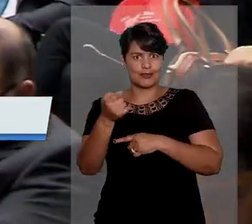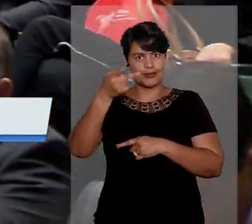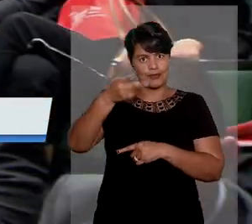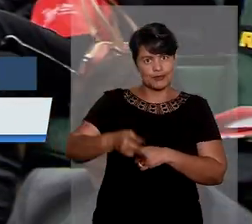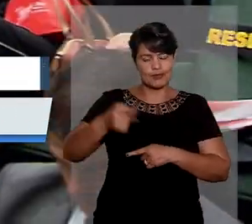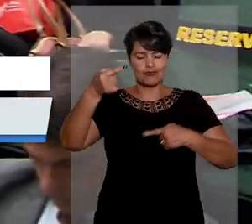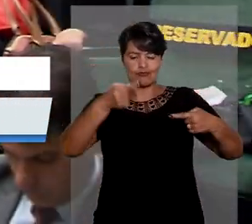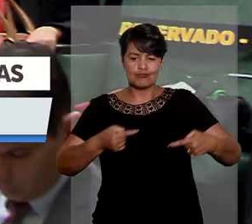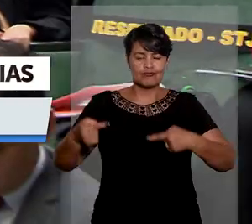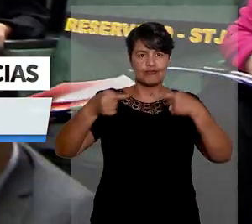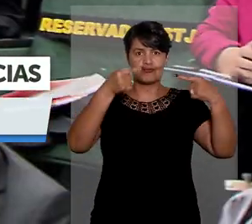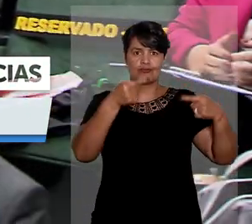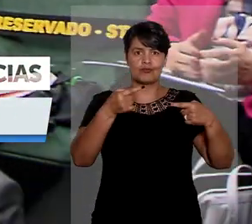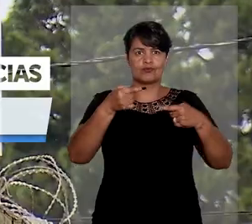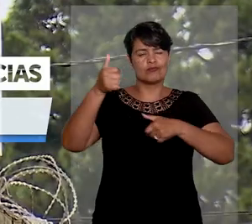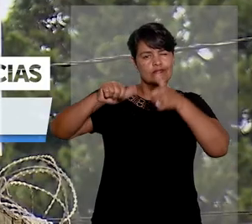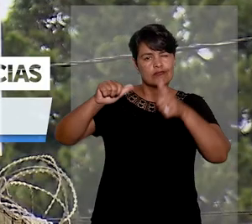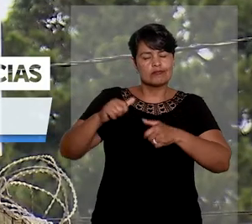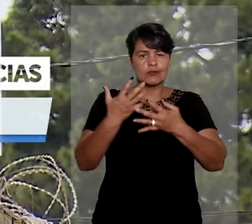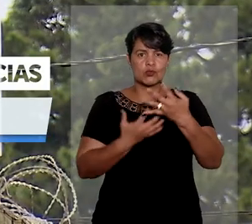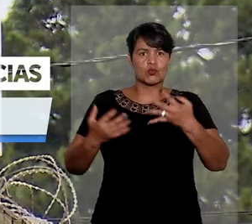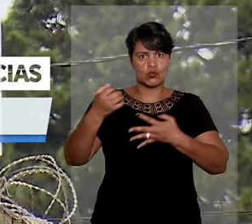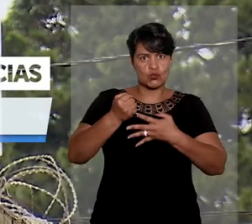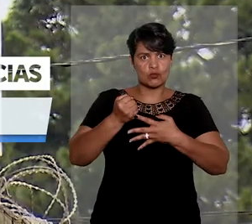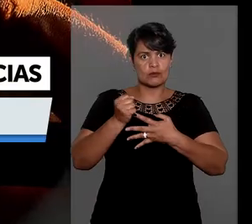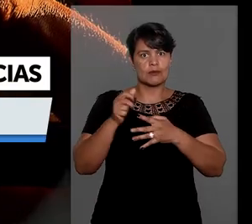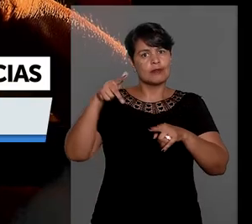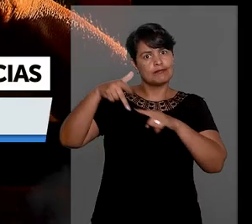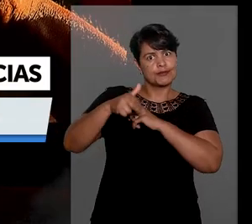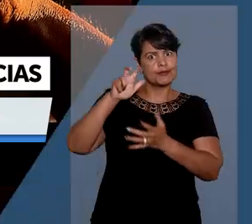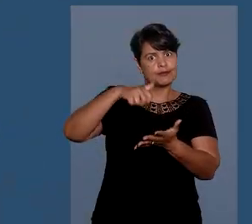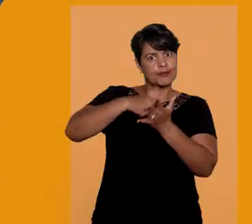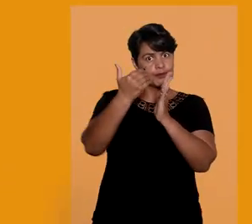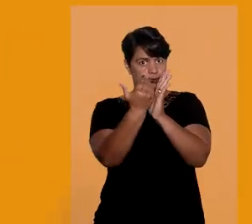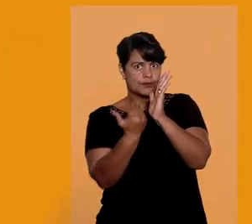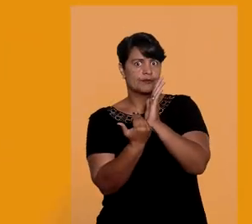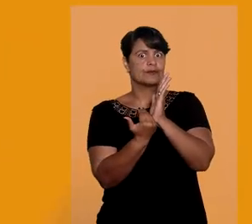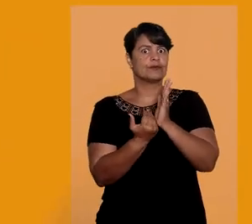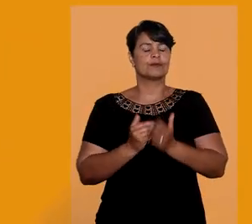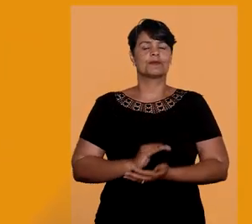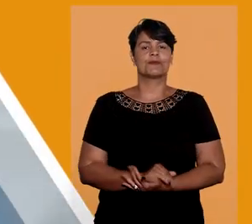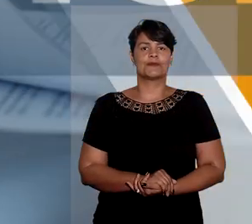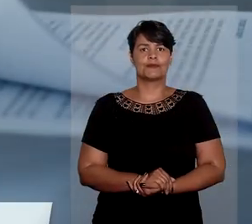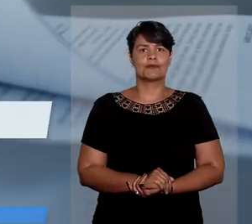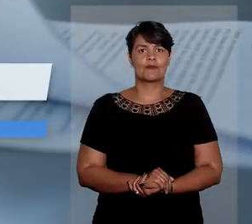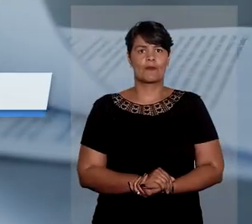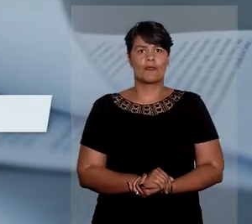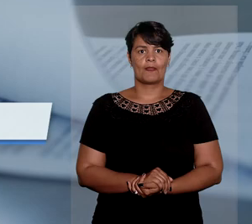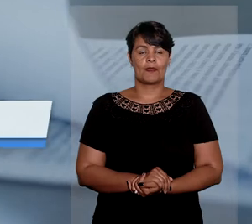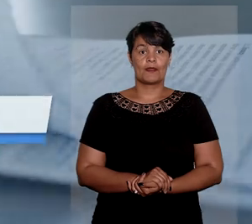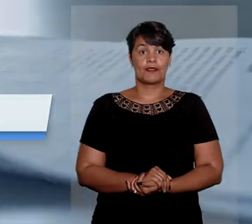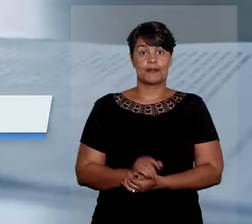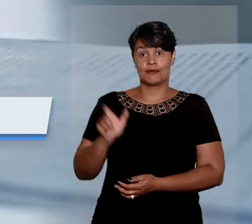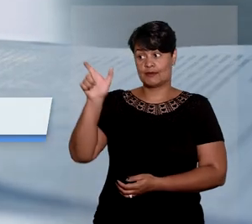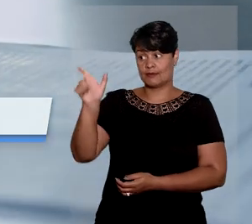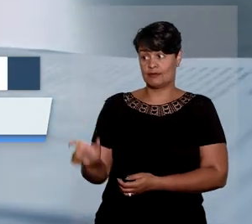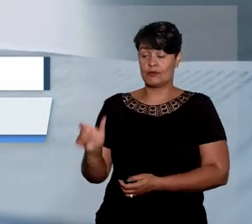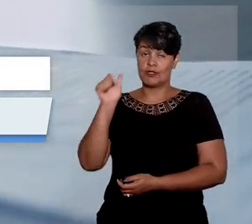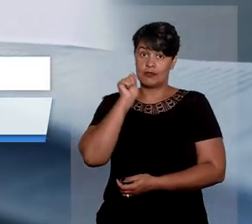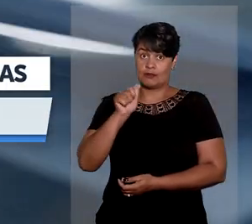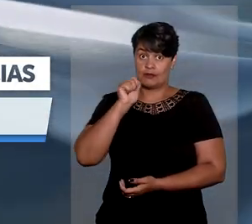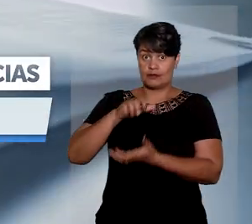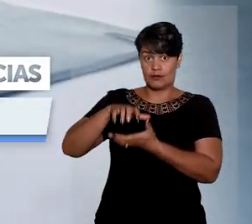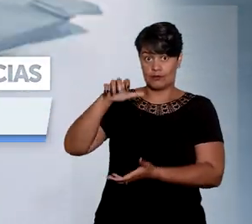discutiu revisão de súmula da corte que impede pena abaixo do mínimo legal. E mais, idosa